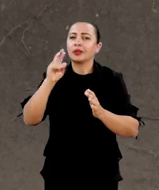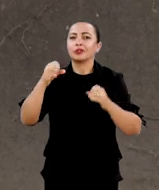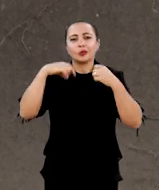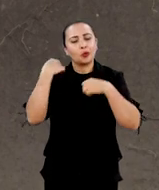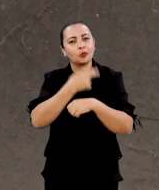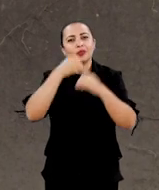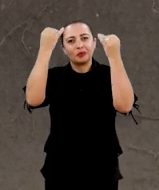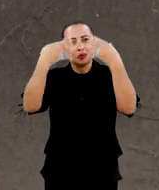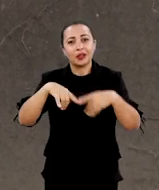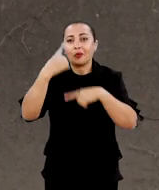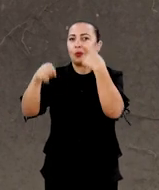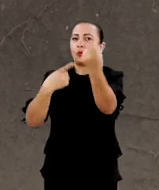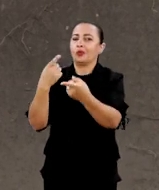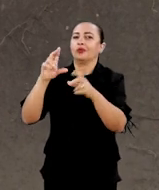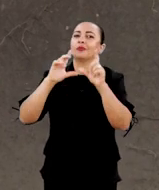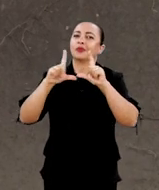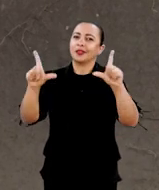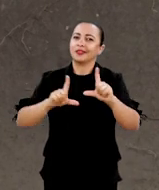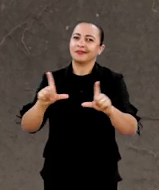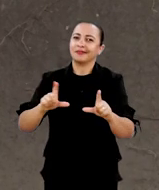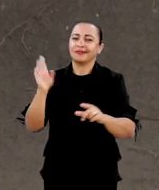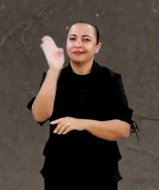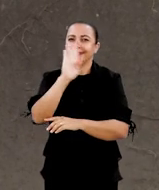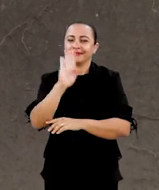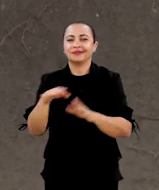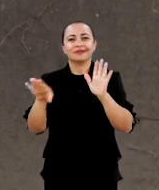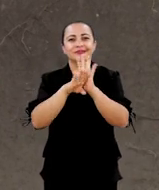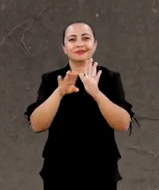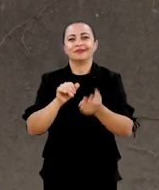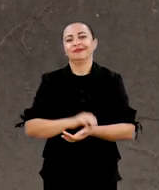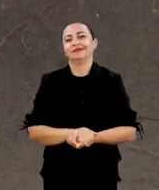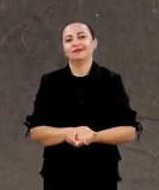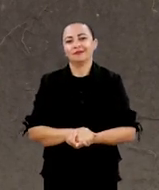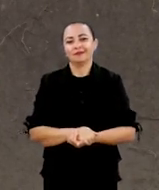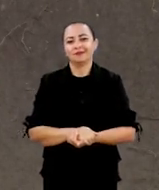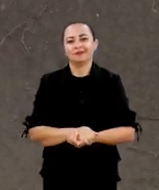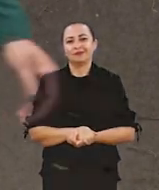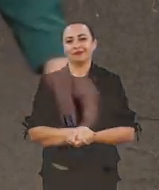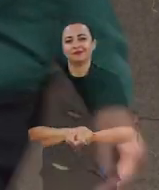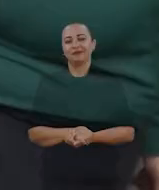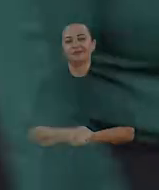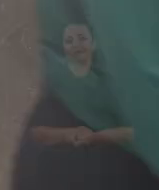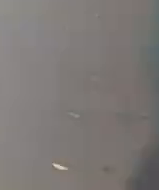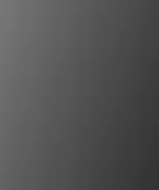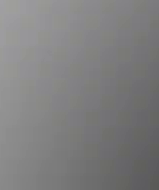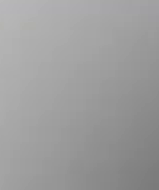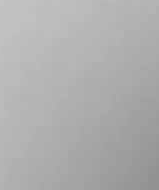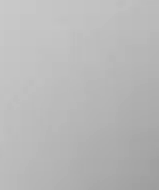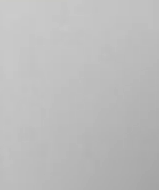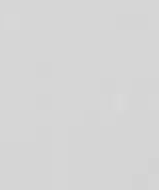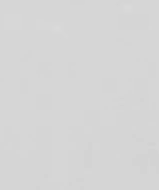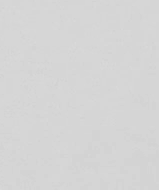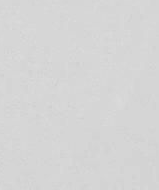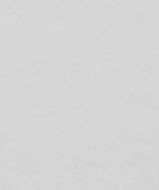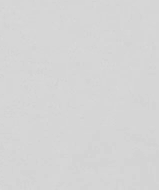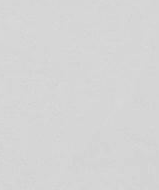que a gente explica por aqui num outro programa tchau tchau e até lá Tchau Tchau